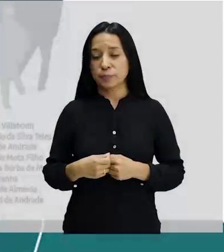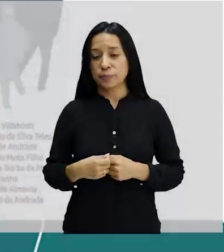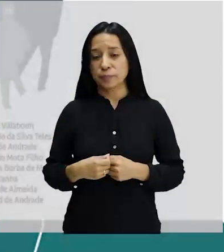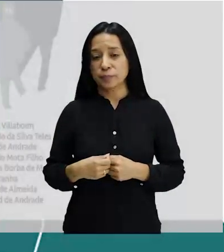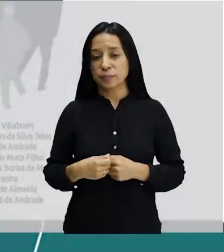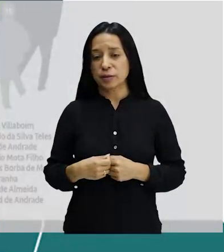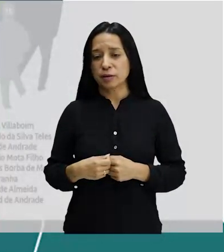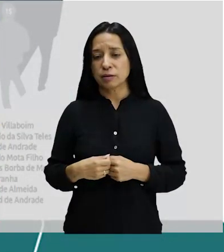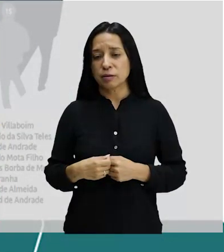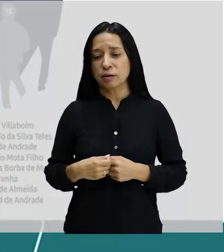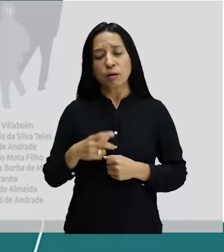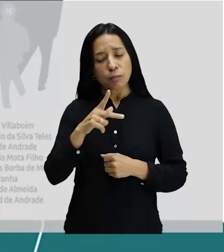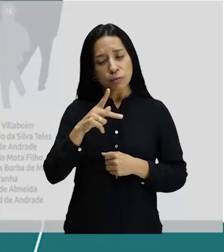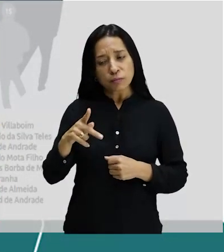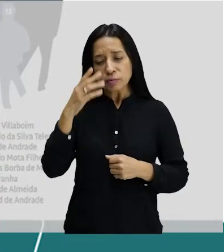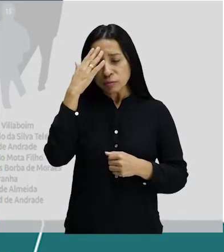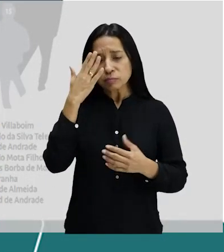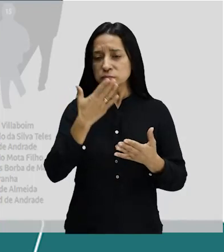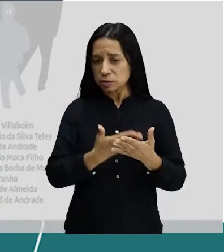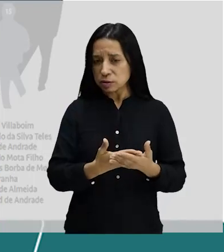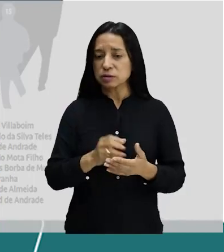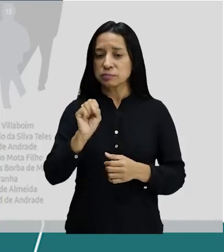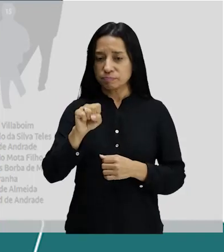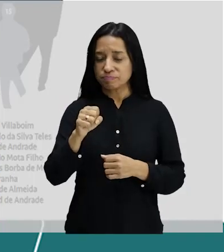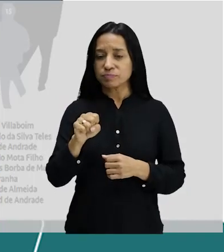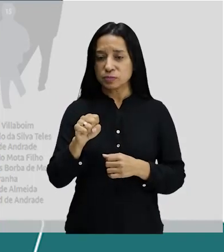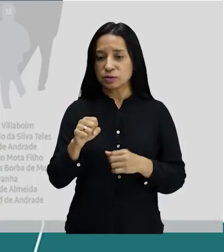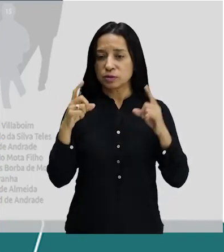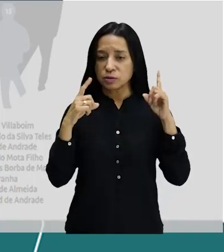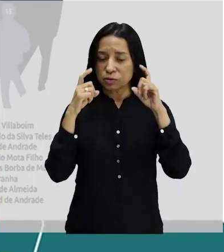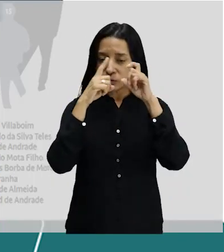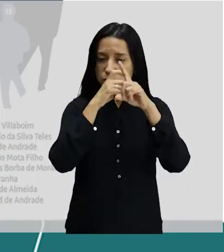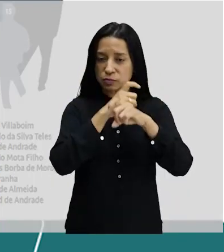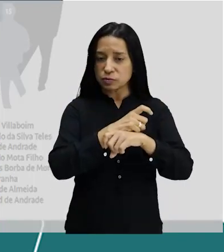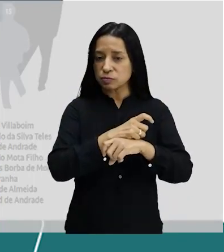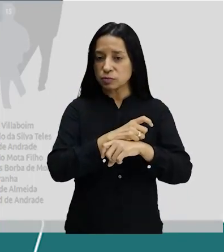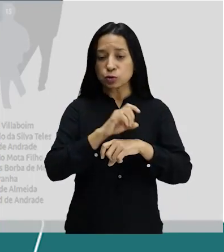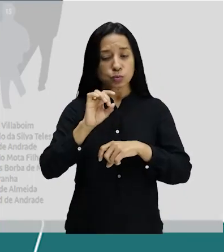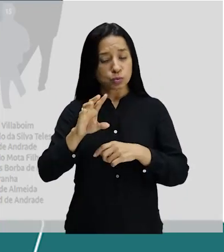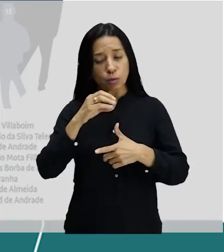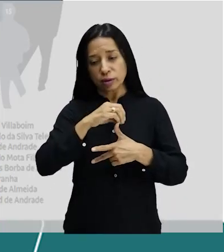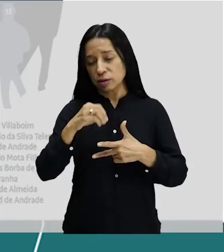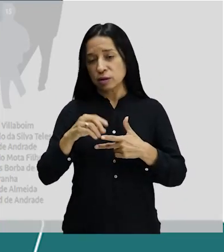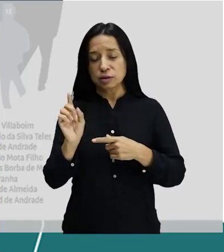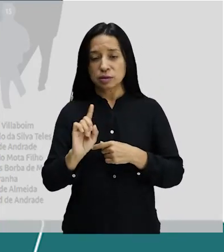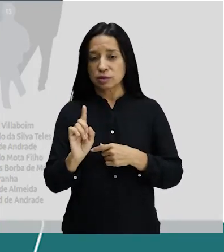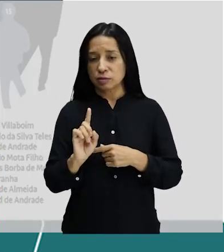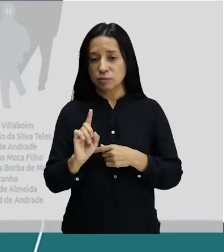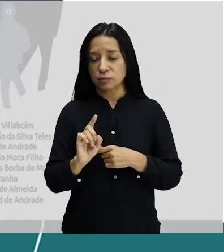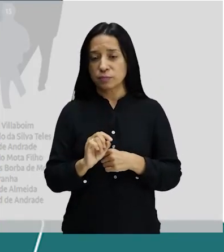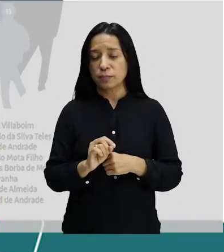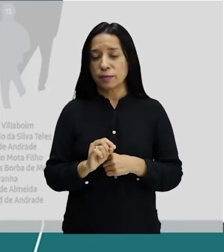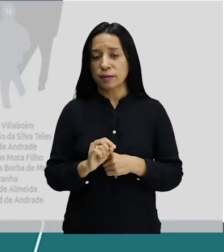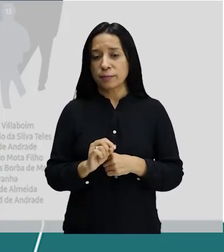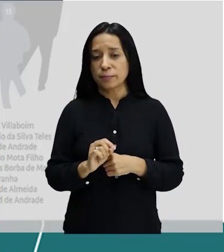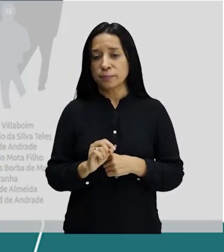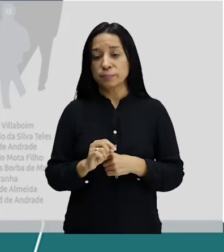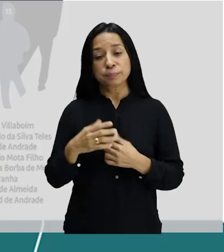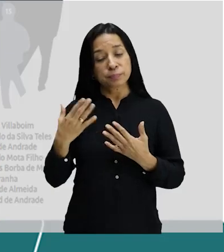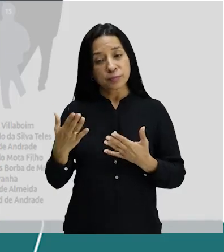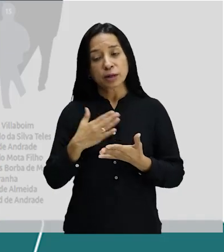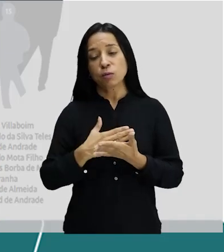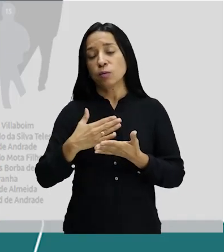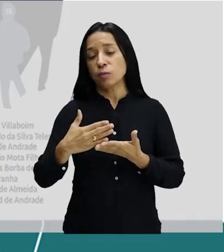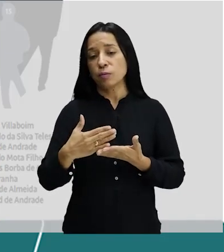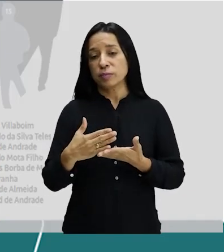Professor, se tenho certeza, gente, dificilmente, não estou falando só de Enem, dificilmente não vai se falar sobre Semana de Arte Moderna. Aliás, já